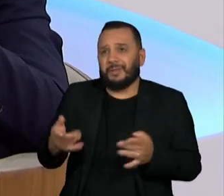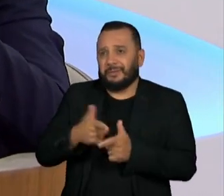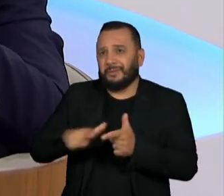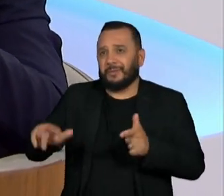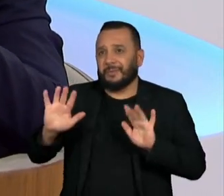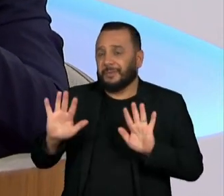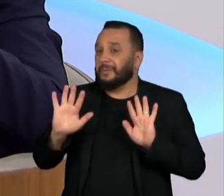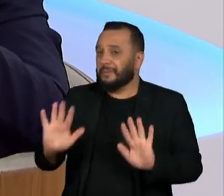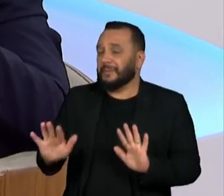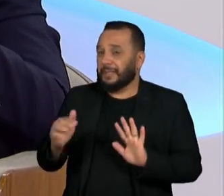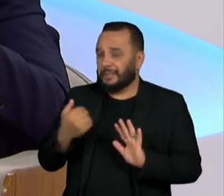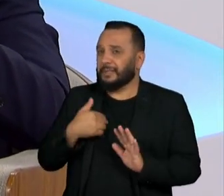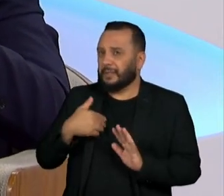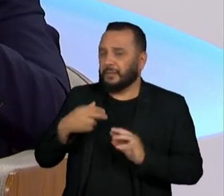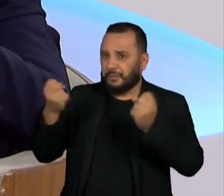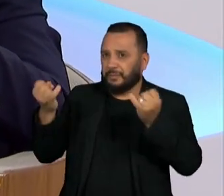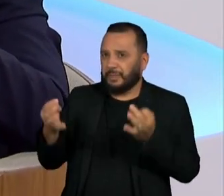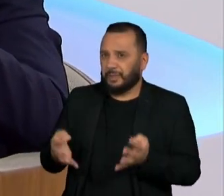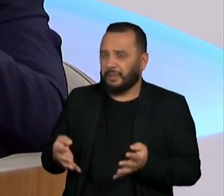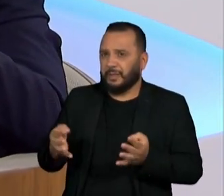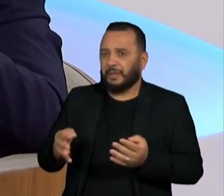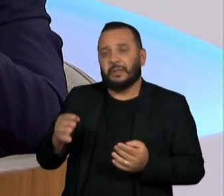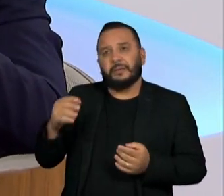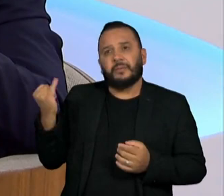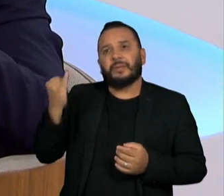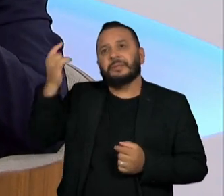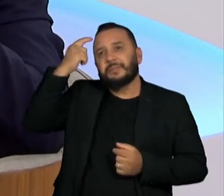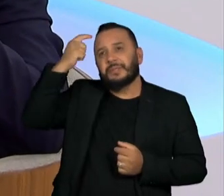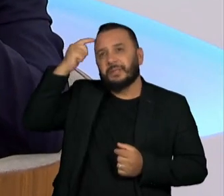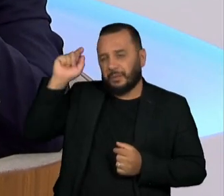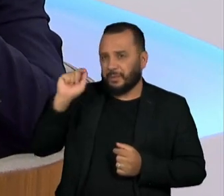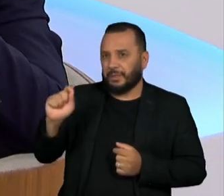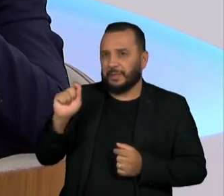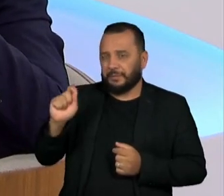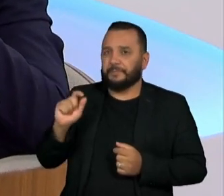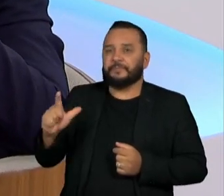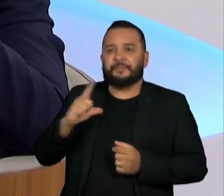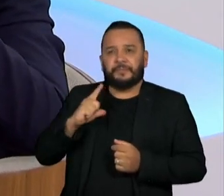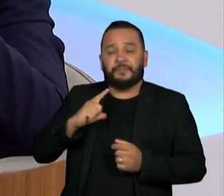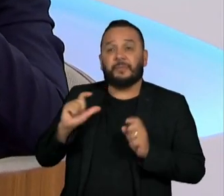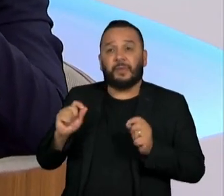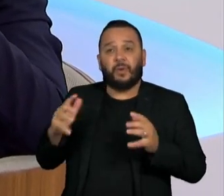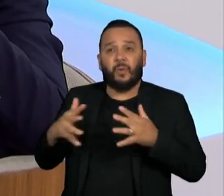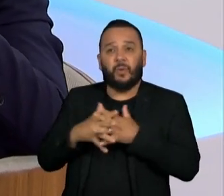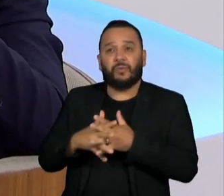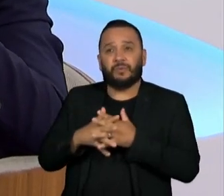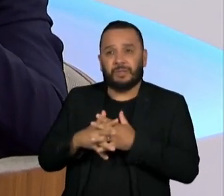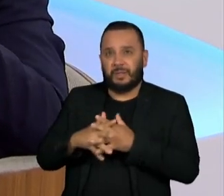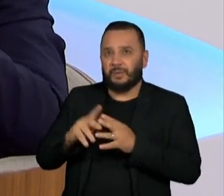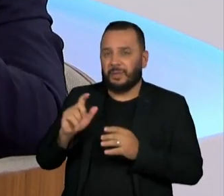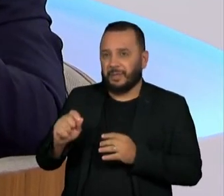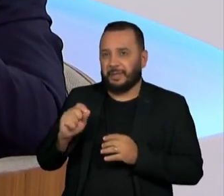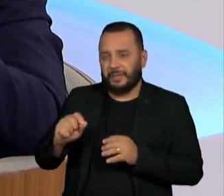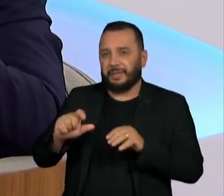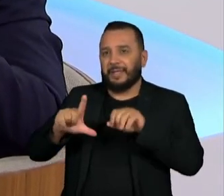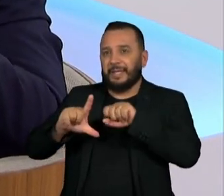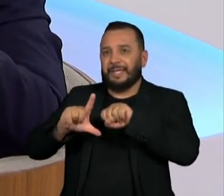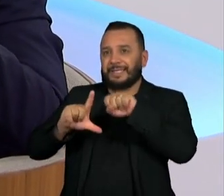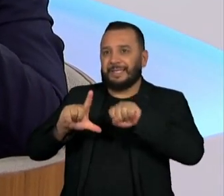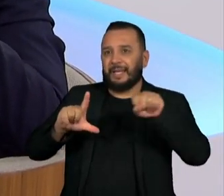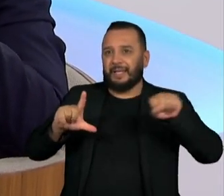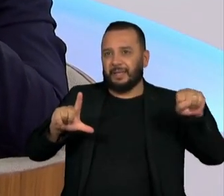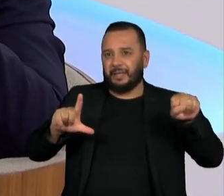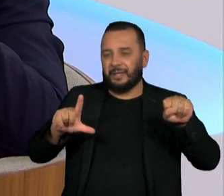e que eu acho que aí é importante a gente pensar é o seguinte, existe uma certa confusão entre Selic e juros.